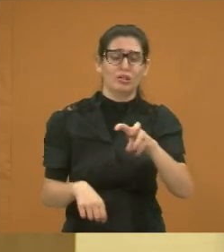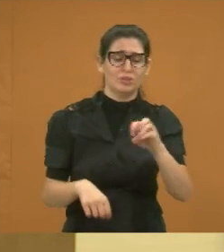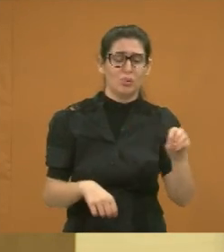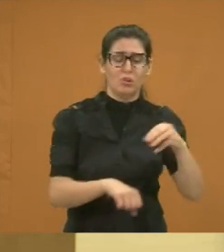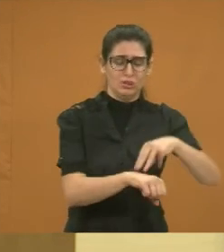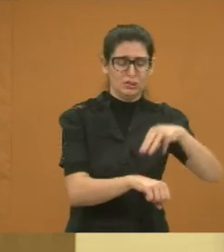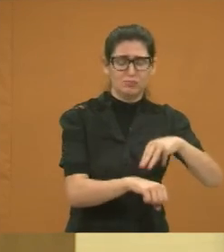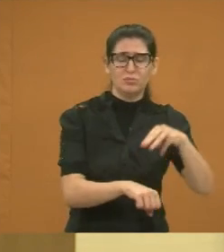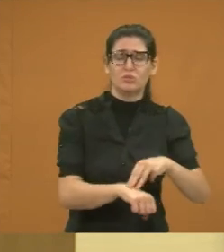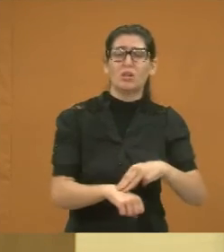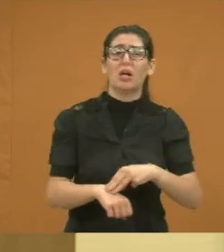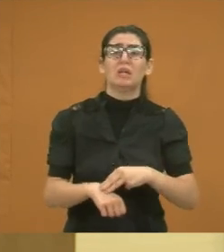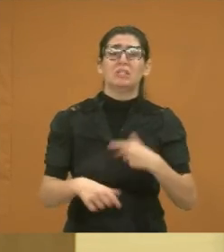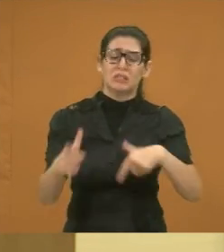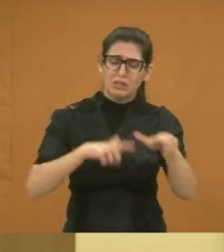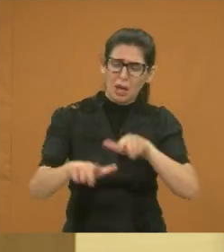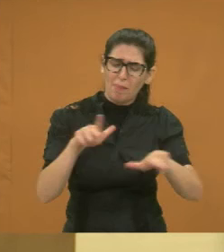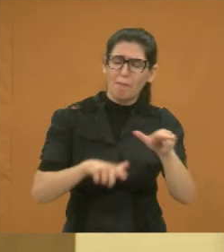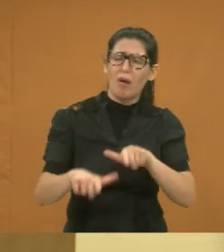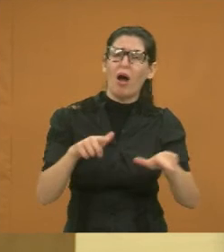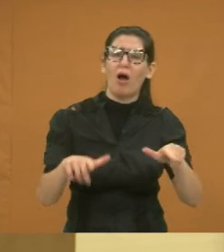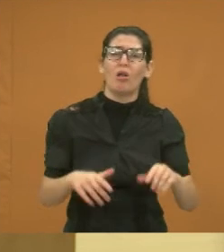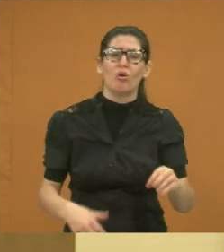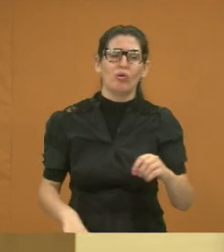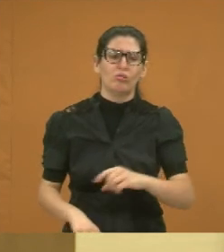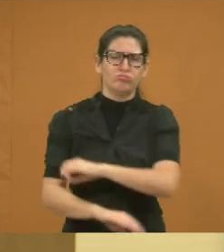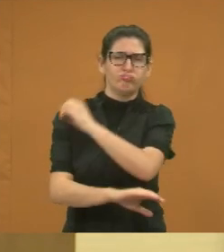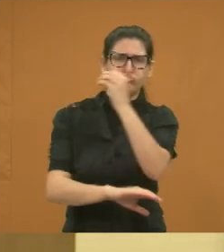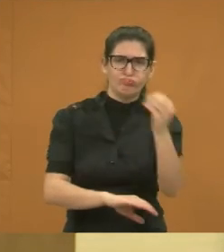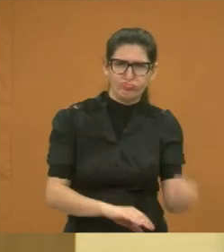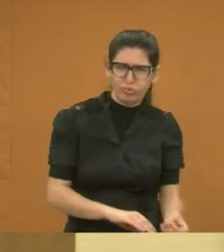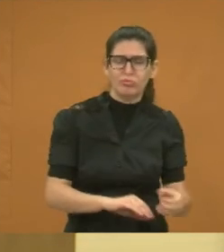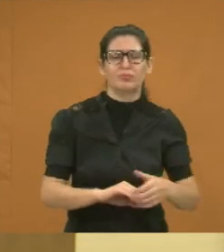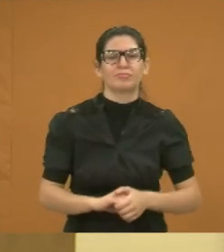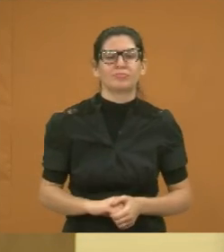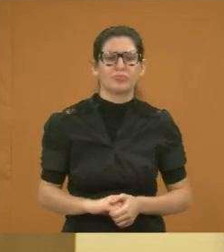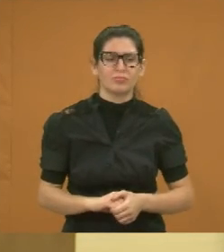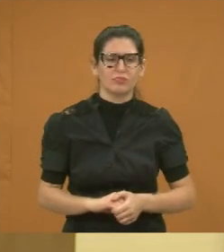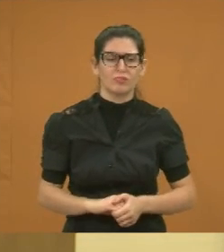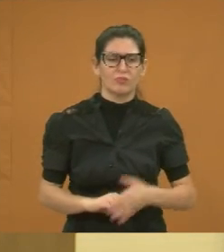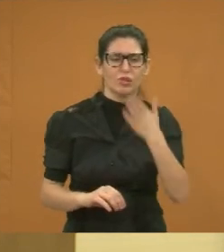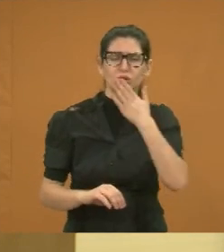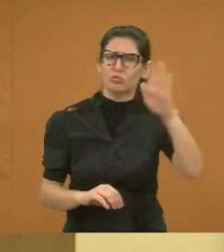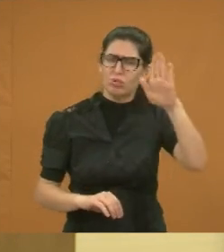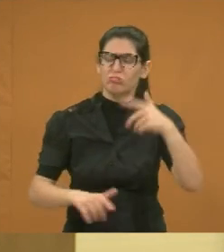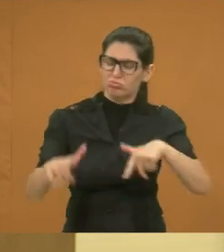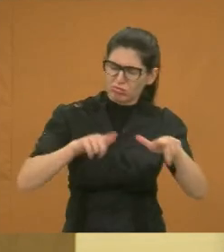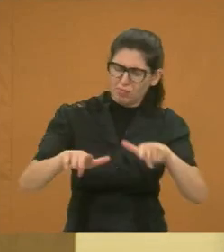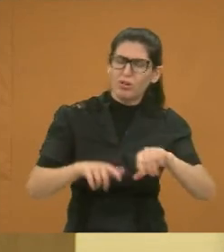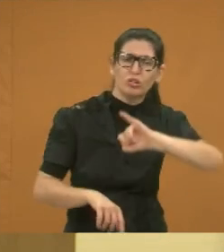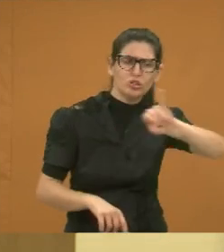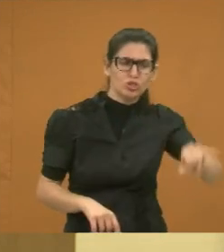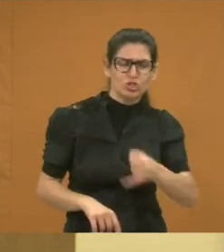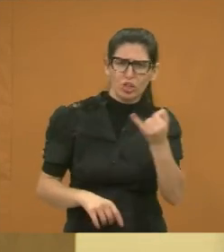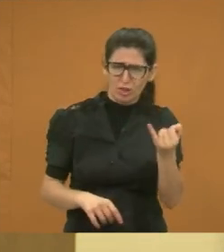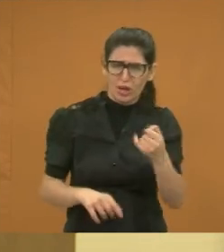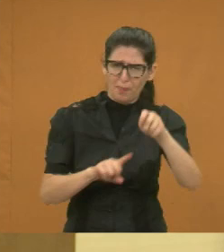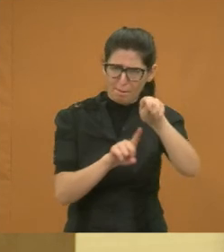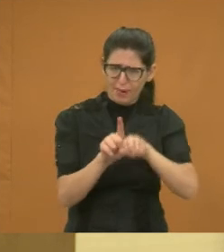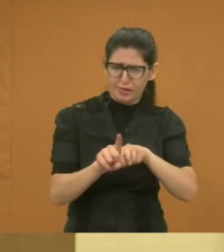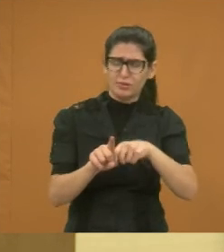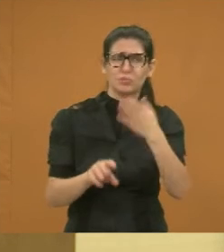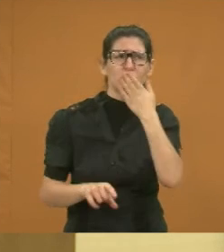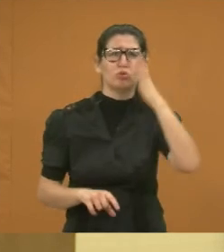eu trabalho vinte e quatro horas por dia. Isso que eu jurei aqui, no dia primeiro de janeiro. foi